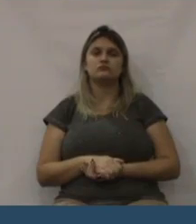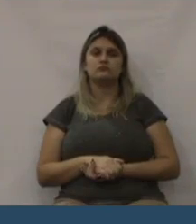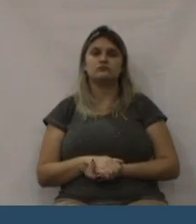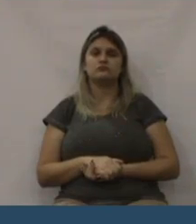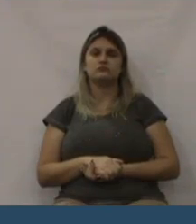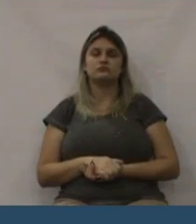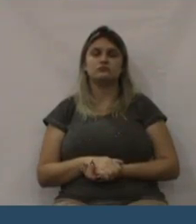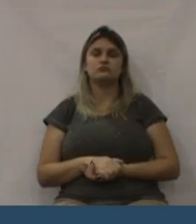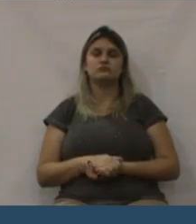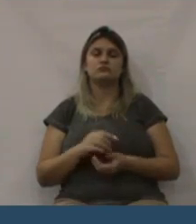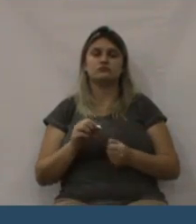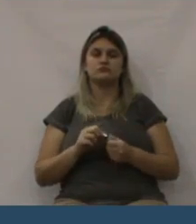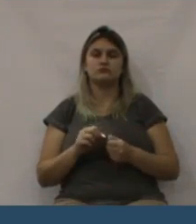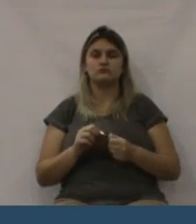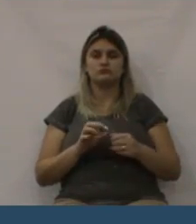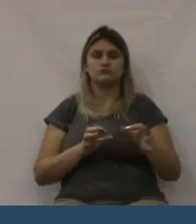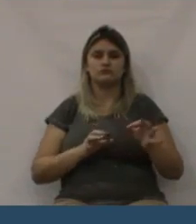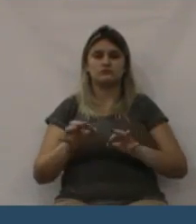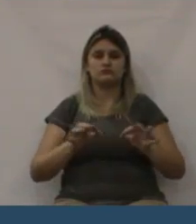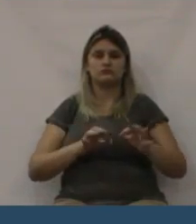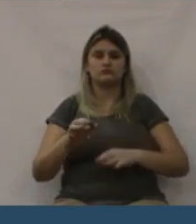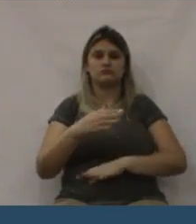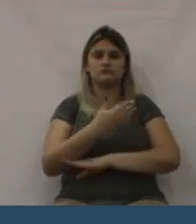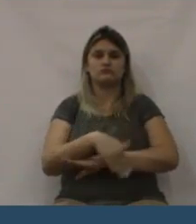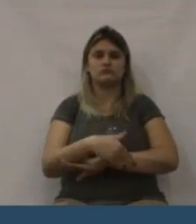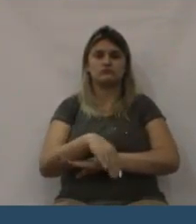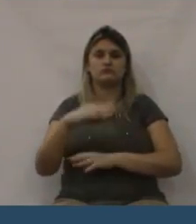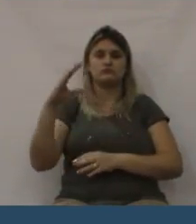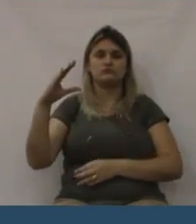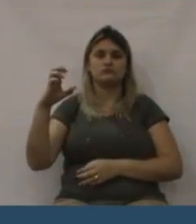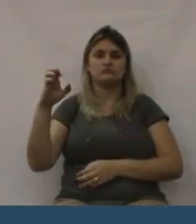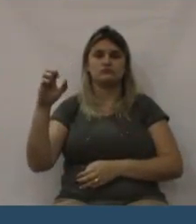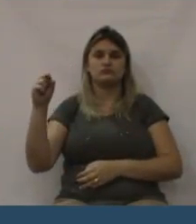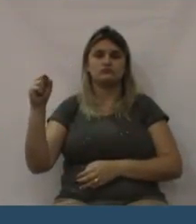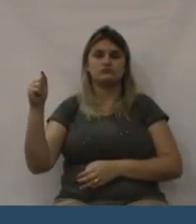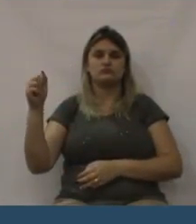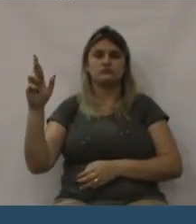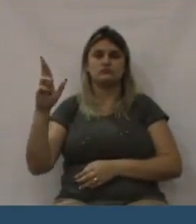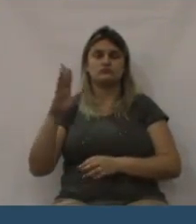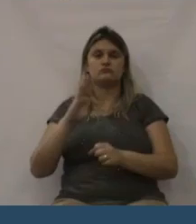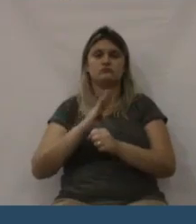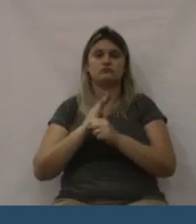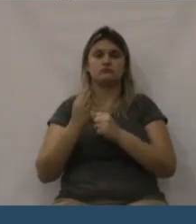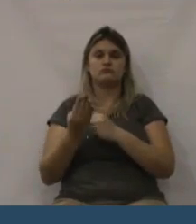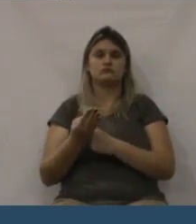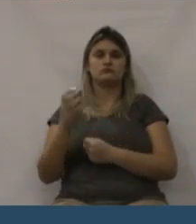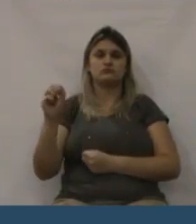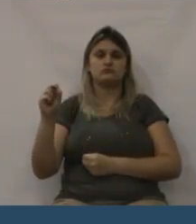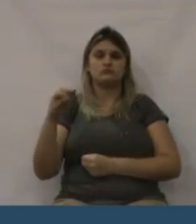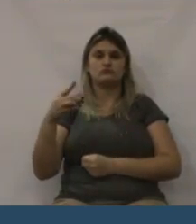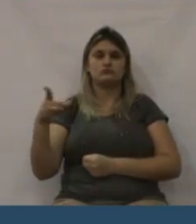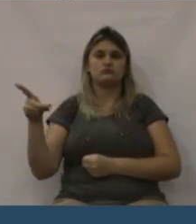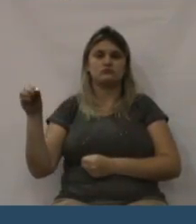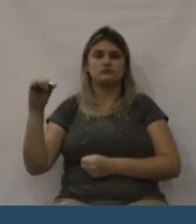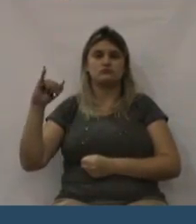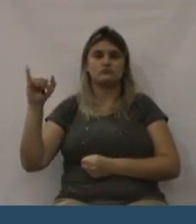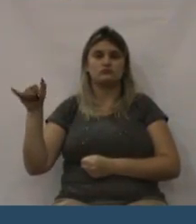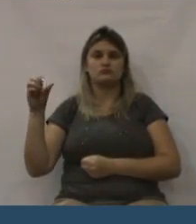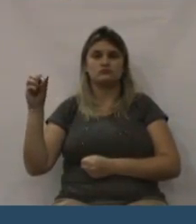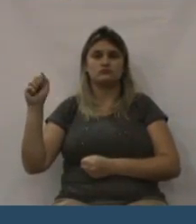Ussi, que transformou essa companhia em batalhão.